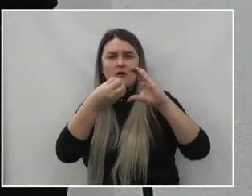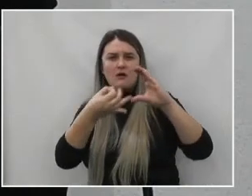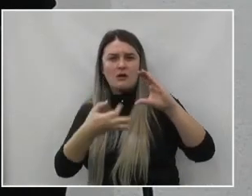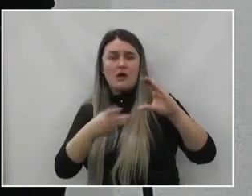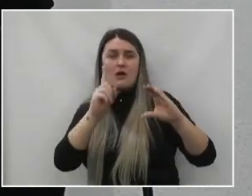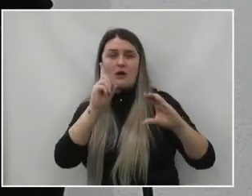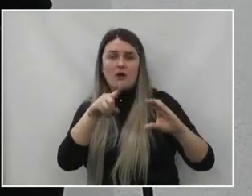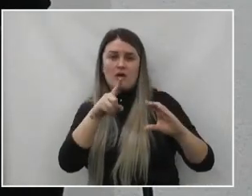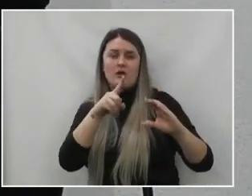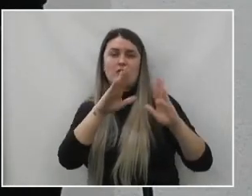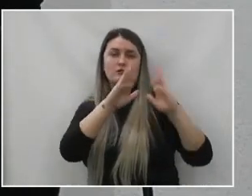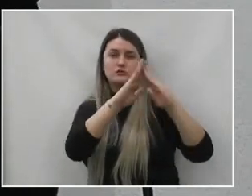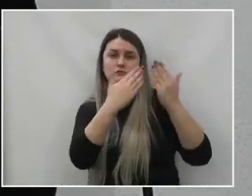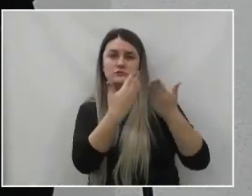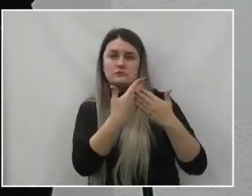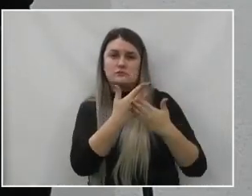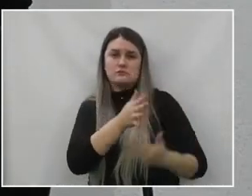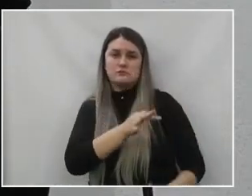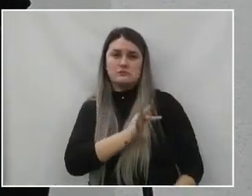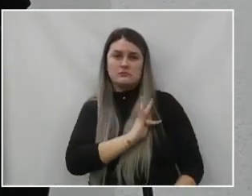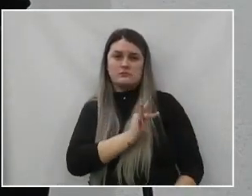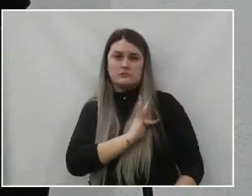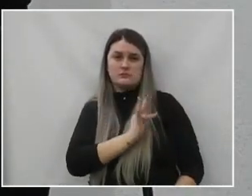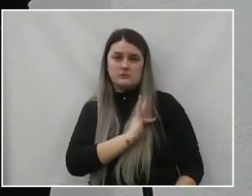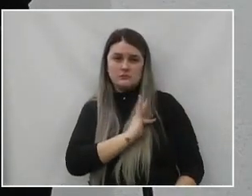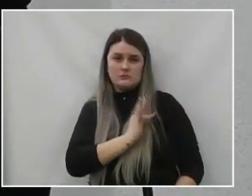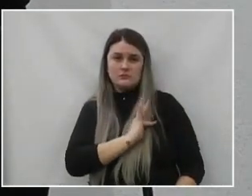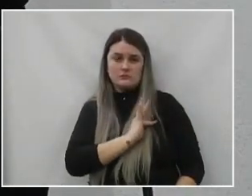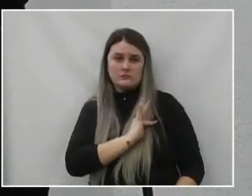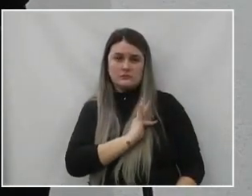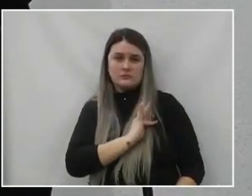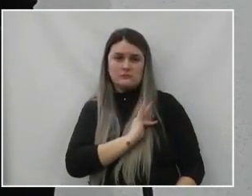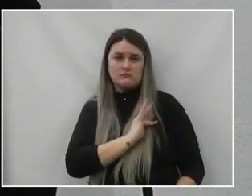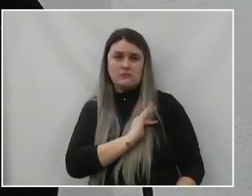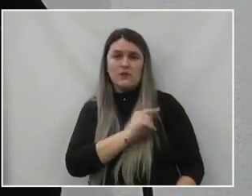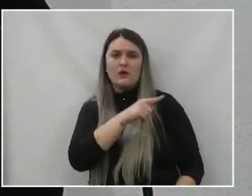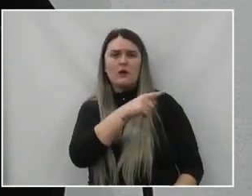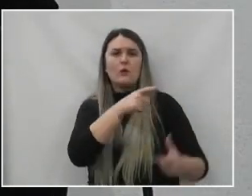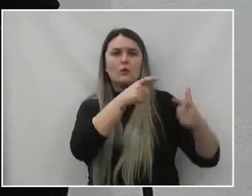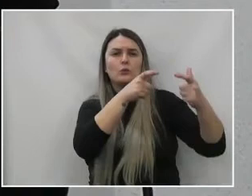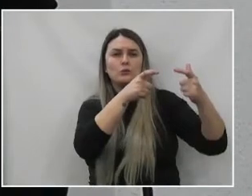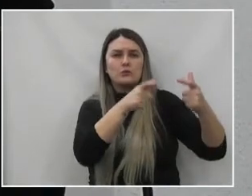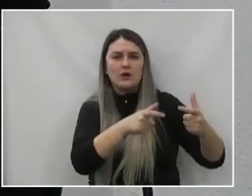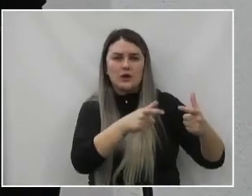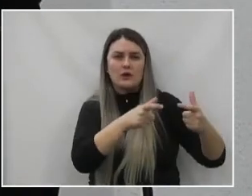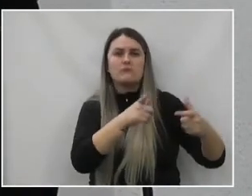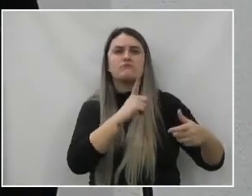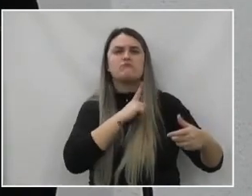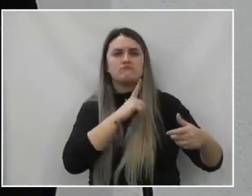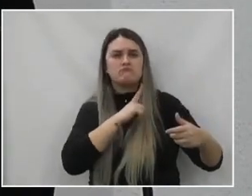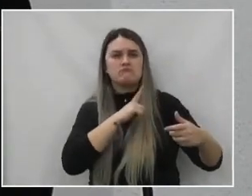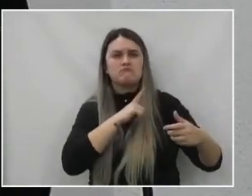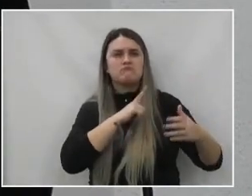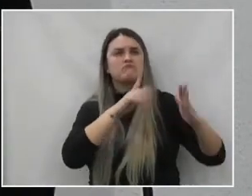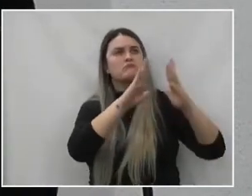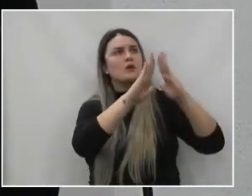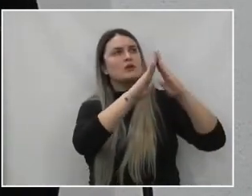é o Colégio Estadual Túlio de França, pela sua localização, pela sua